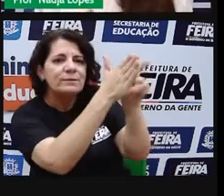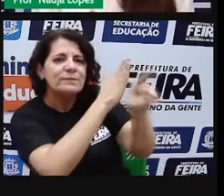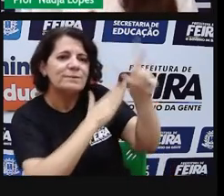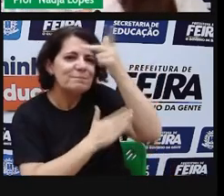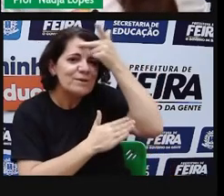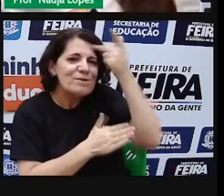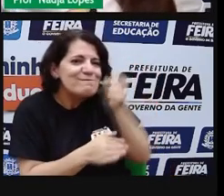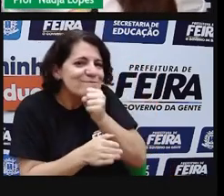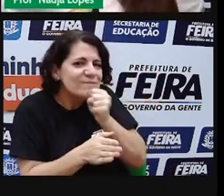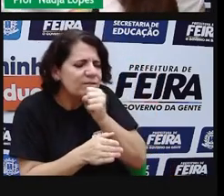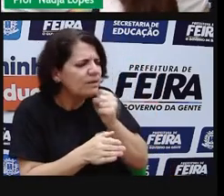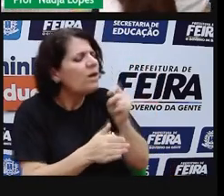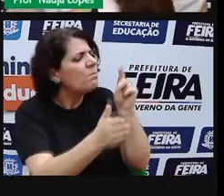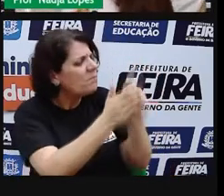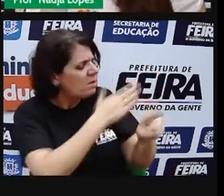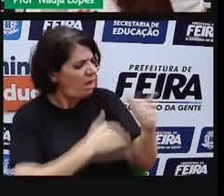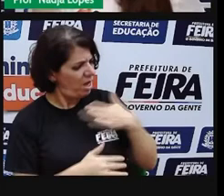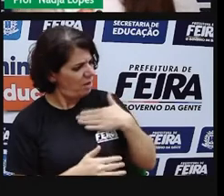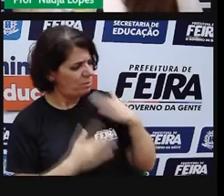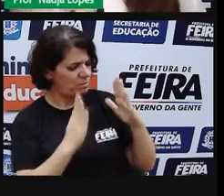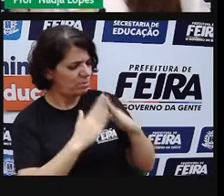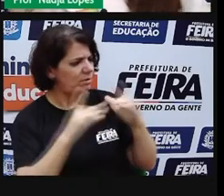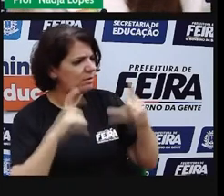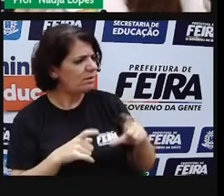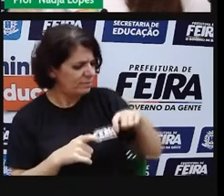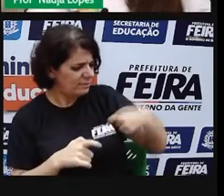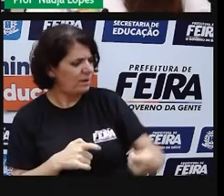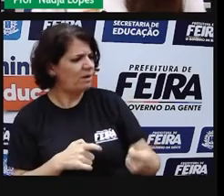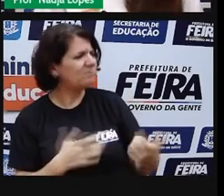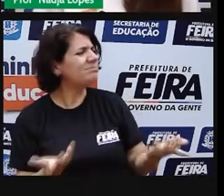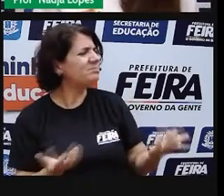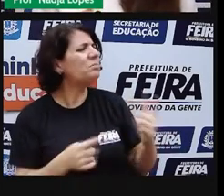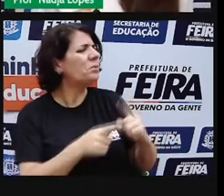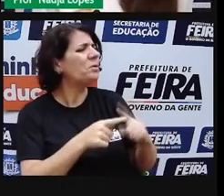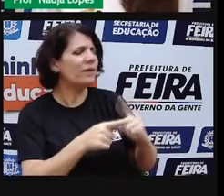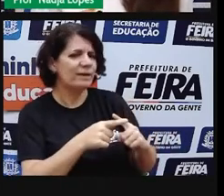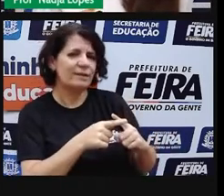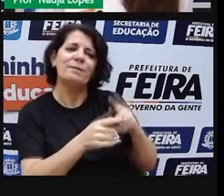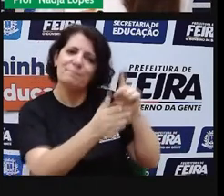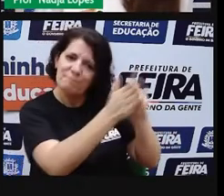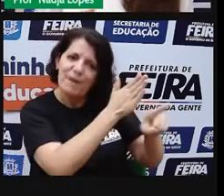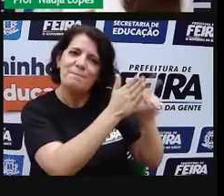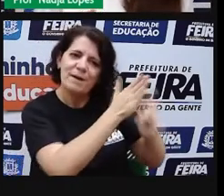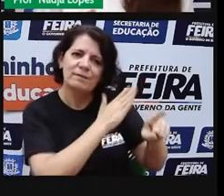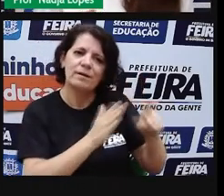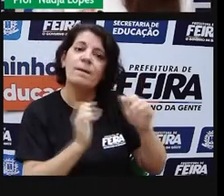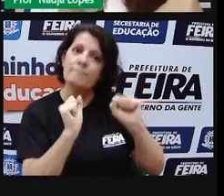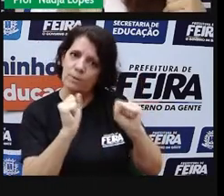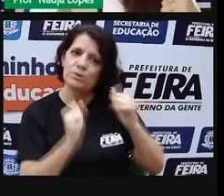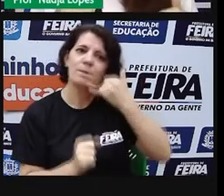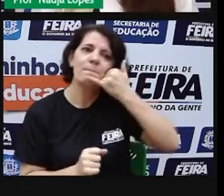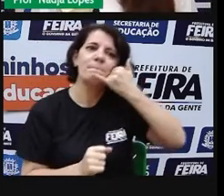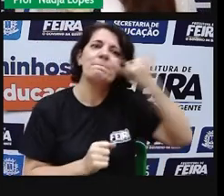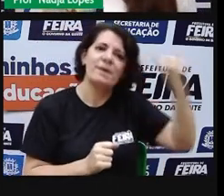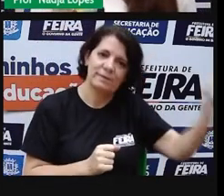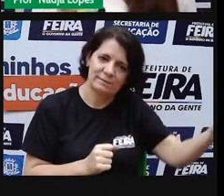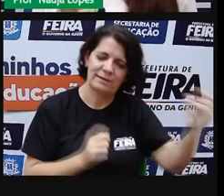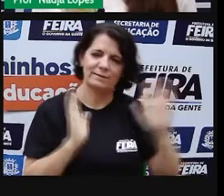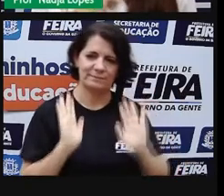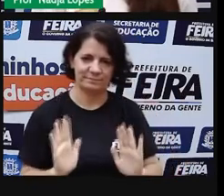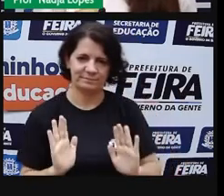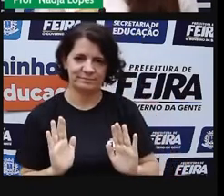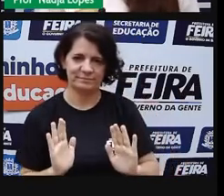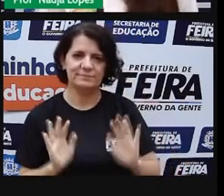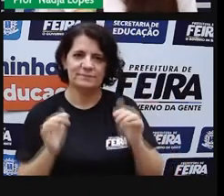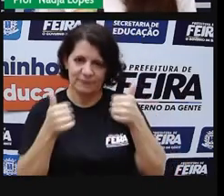Mas mandem uma mensagem, de repente telefona para o vizinho, que é antigo, pergunta se ele sabe a origem do bairro, tá bom? E